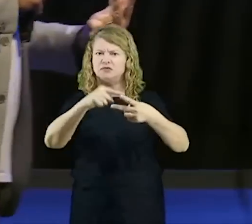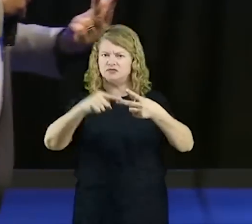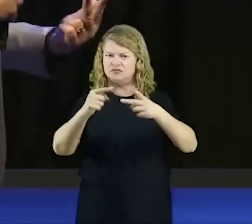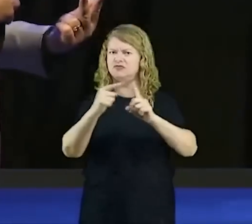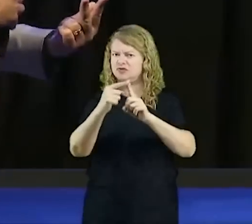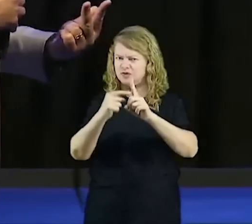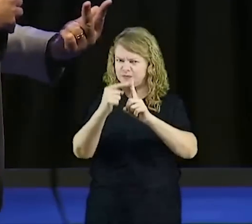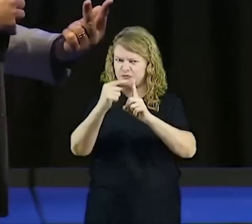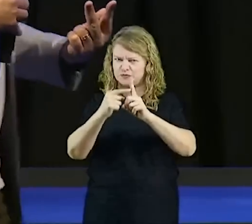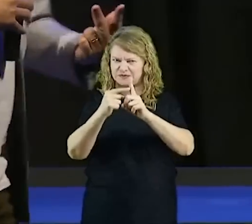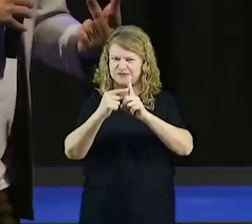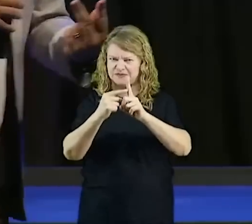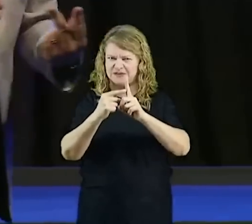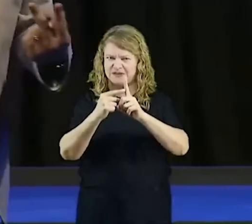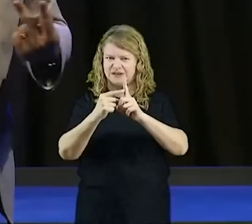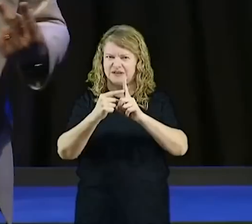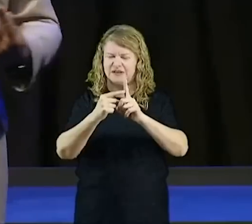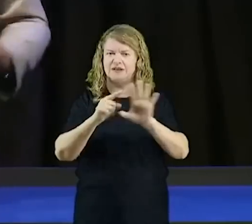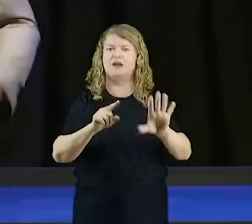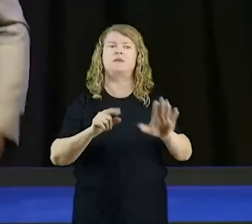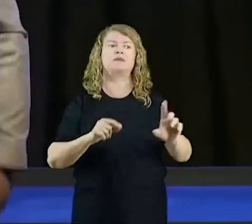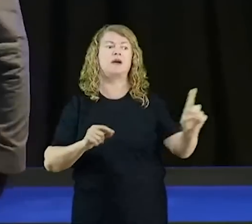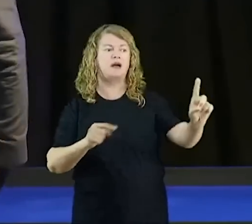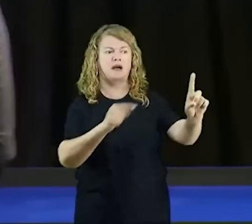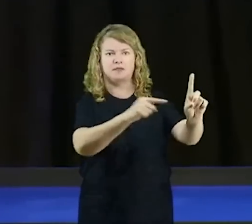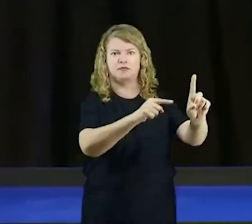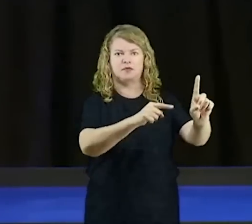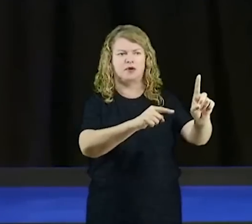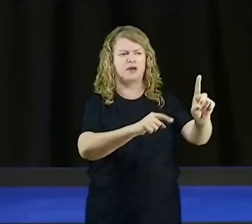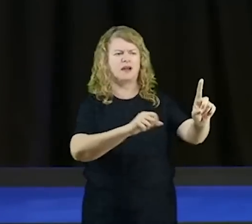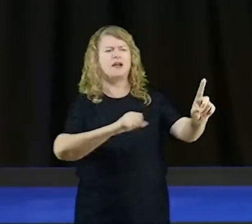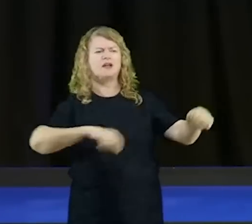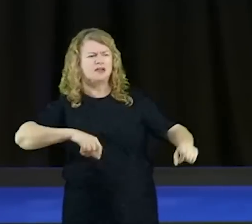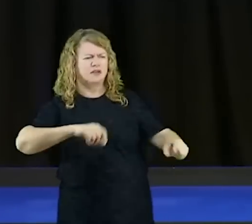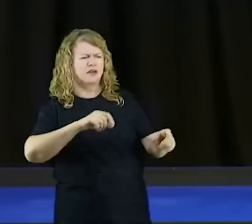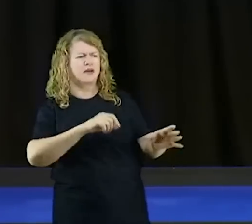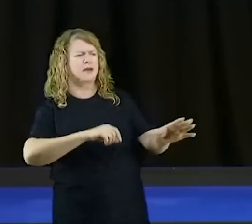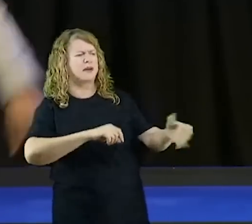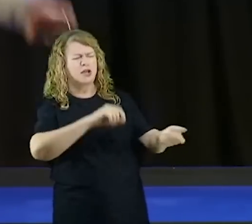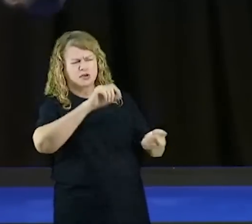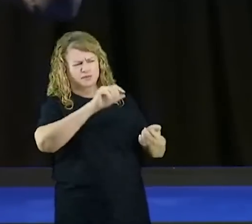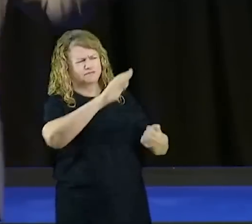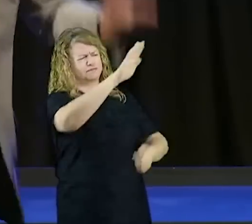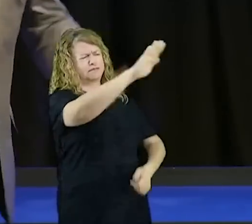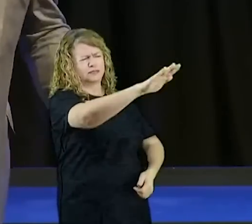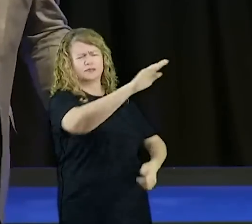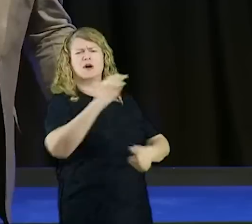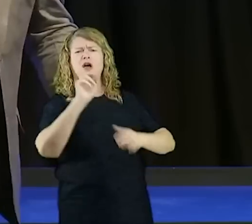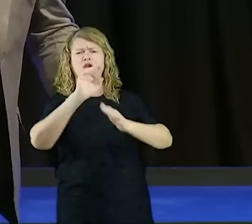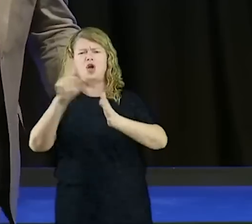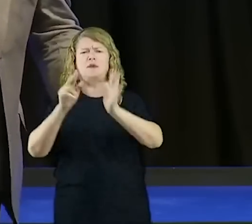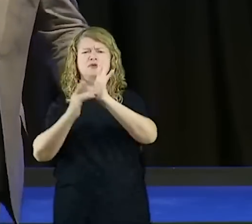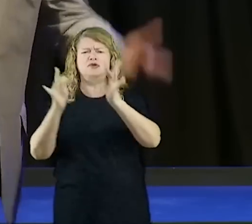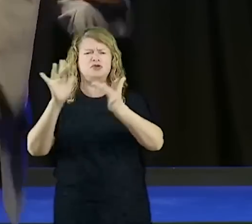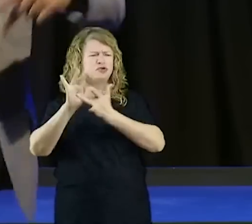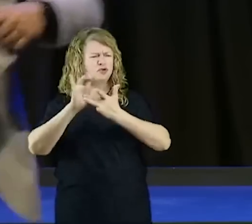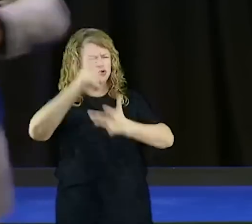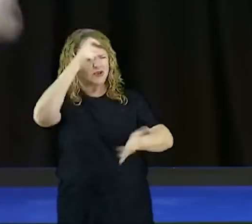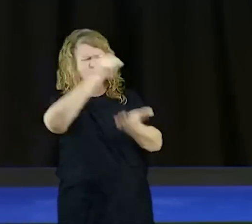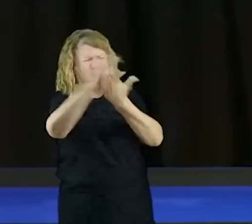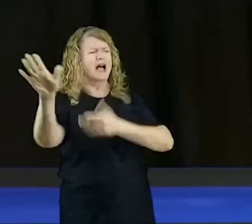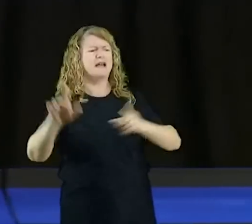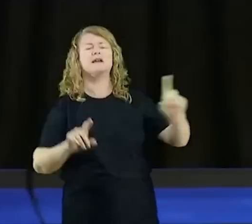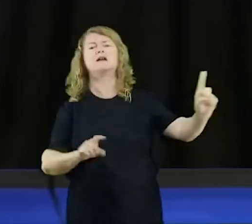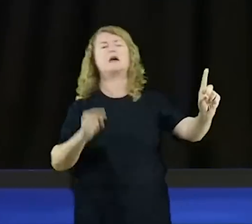pessoa não se lembra de nada, nada, nada, não lembra de nada. Ela pergunta assim, pastor, não lembro nem que eu vim parar aqui, eu nem sabia que eu estava aqui. E tem uma